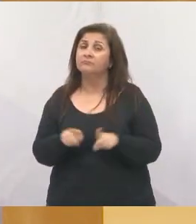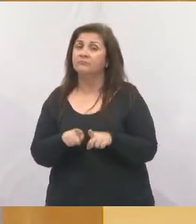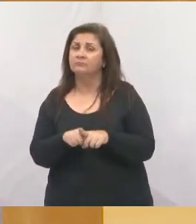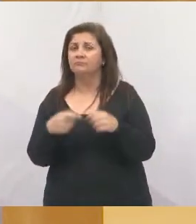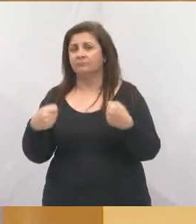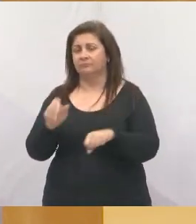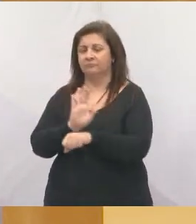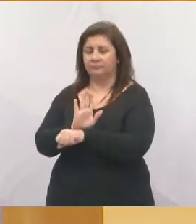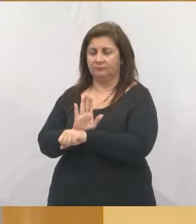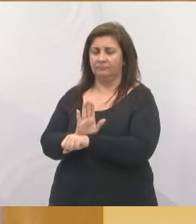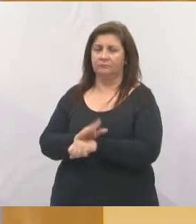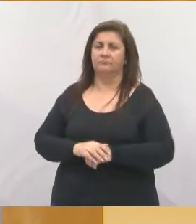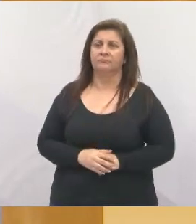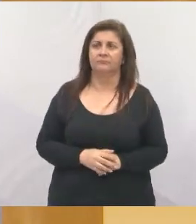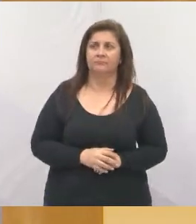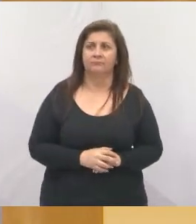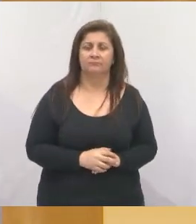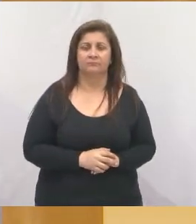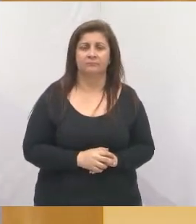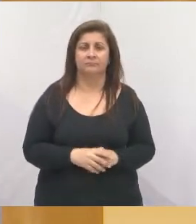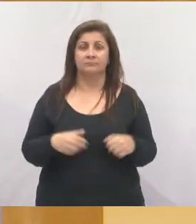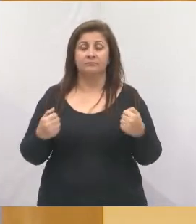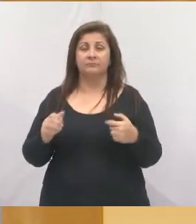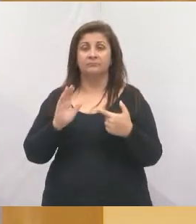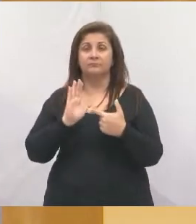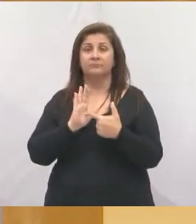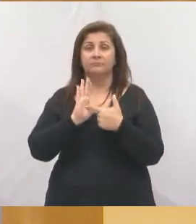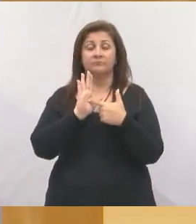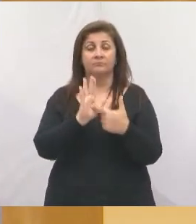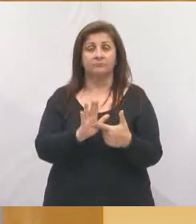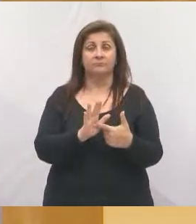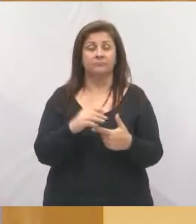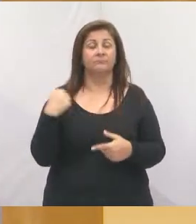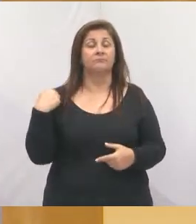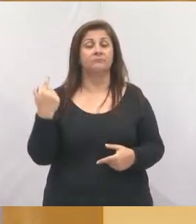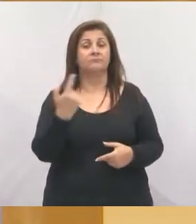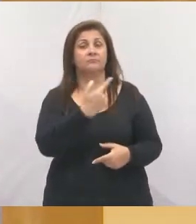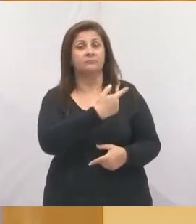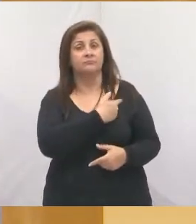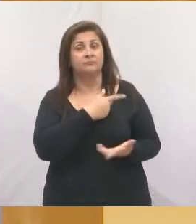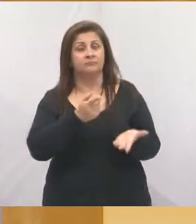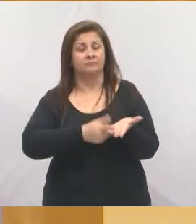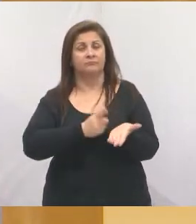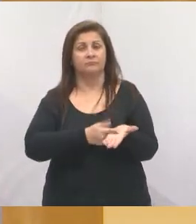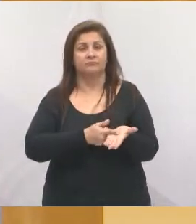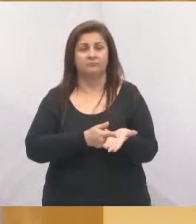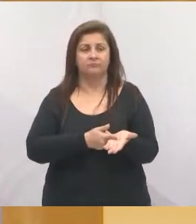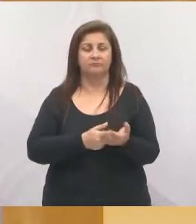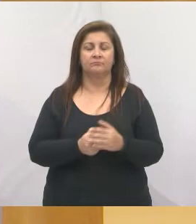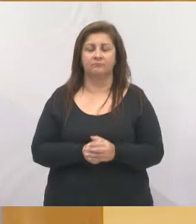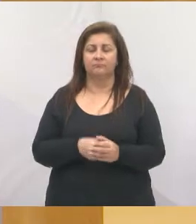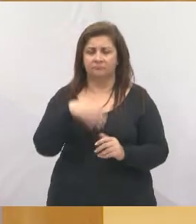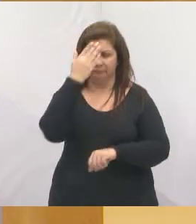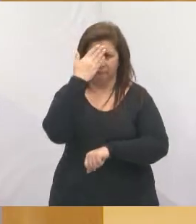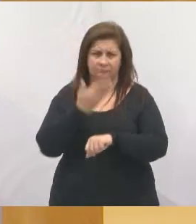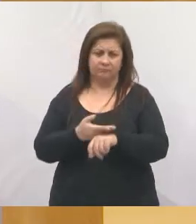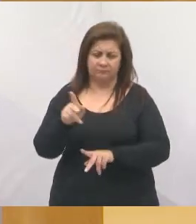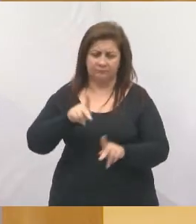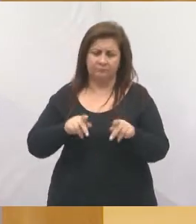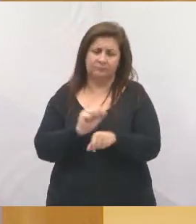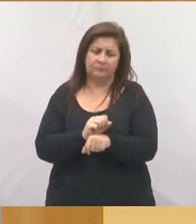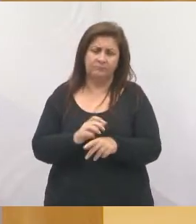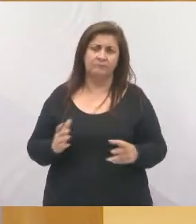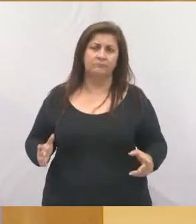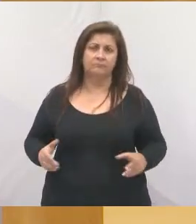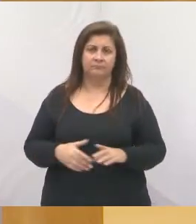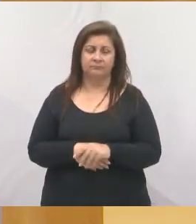dar solução, né, a gente tem que apresentar as nossas propostas, né, eu creio eu que é isso que a população espera da gente,